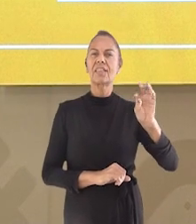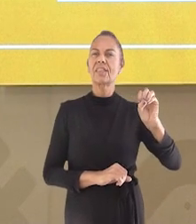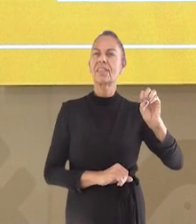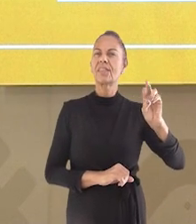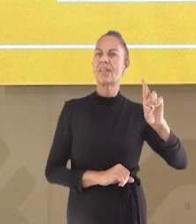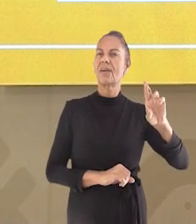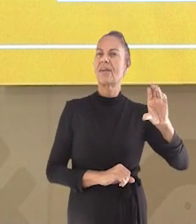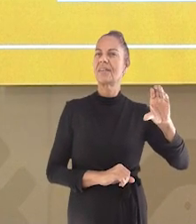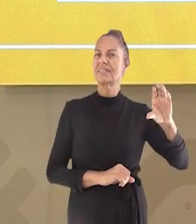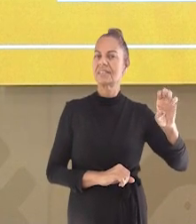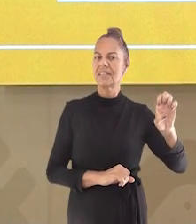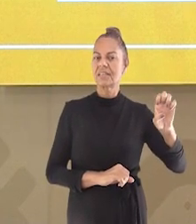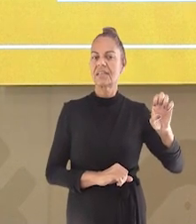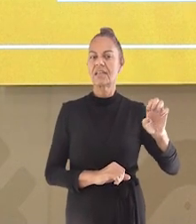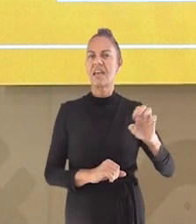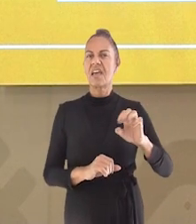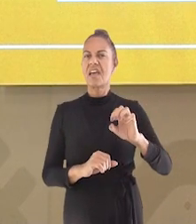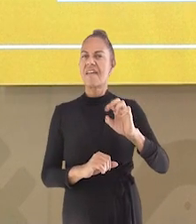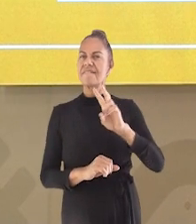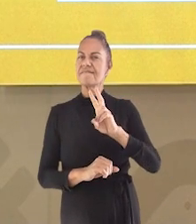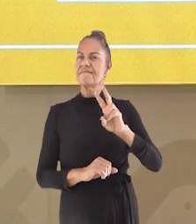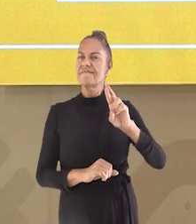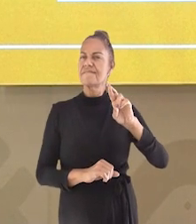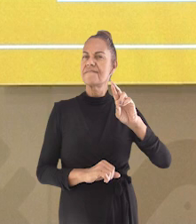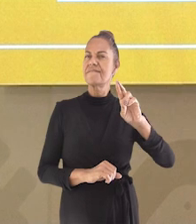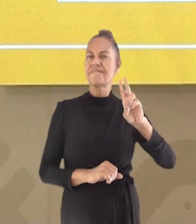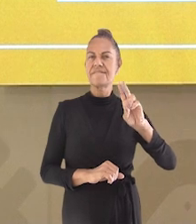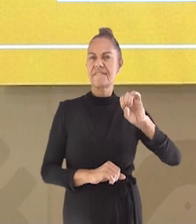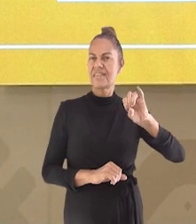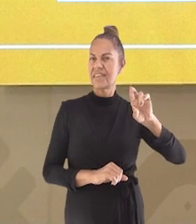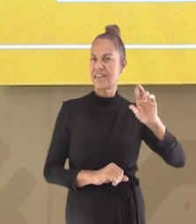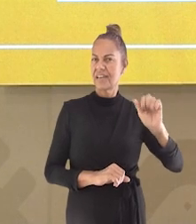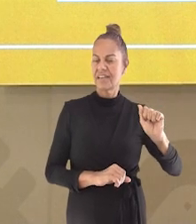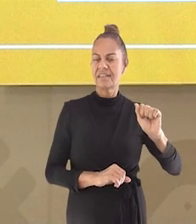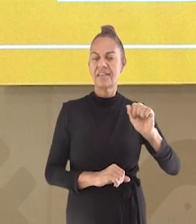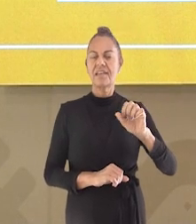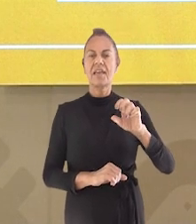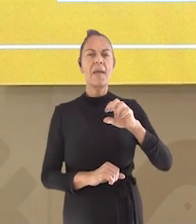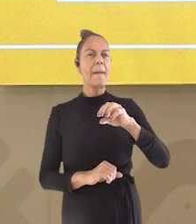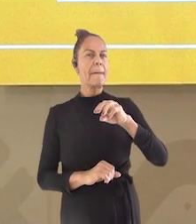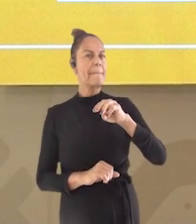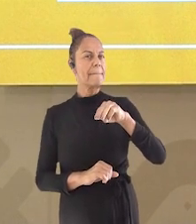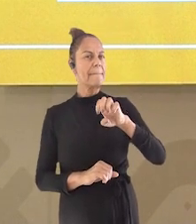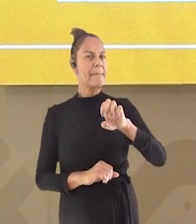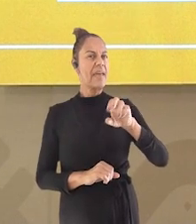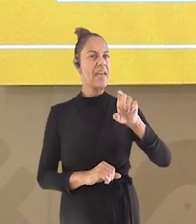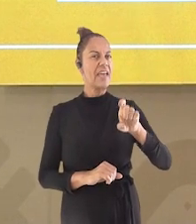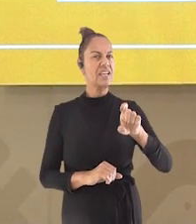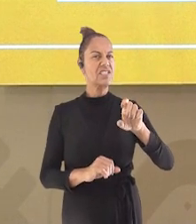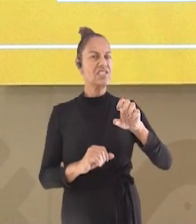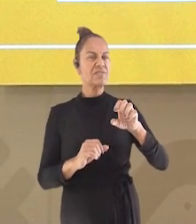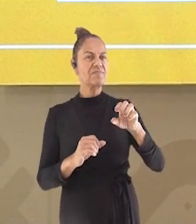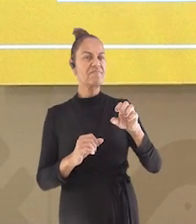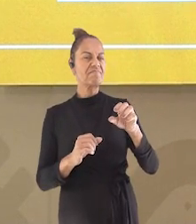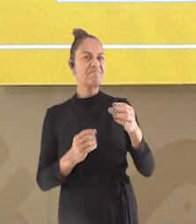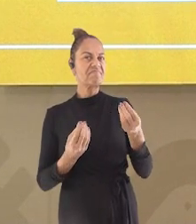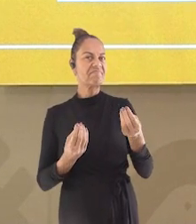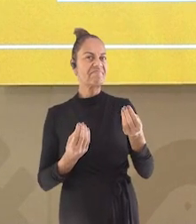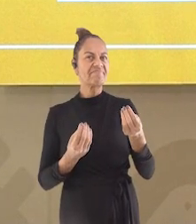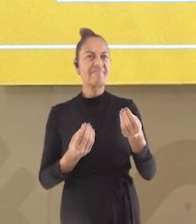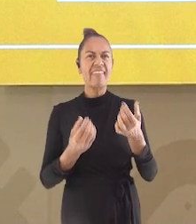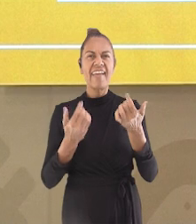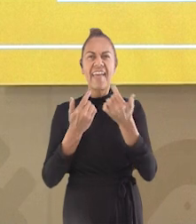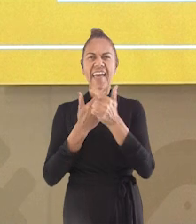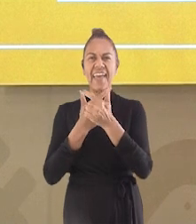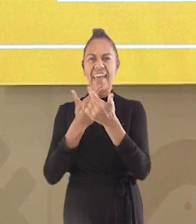Ei! As pulgas adoram essa parte da aeróbica. Vamos dar uma olhada com